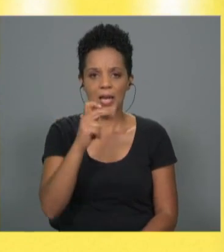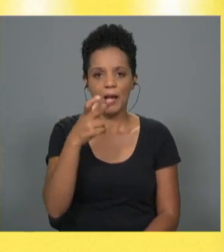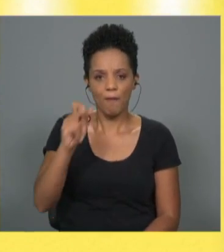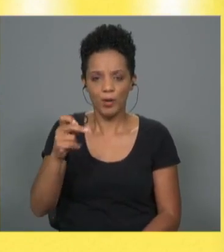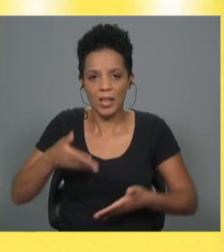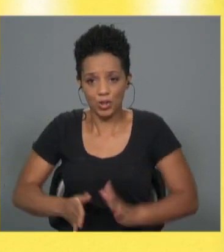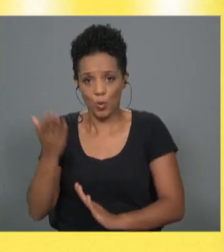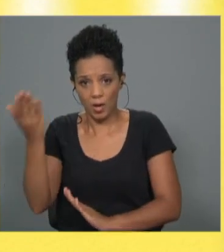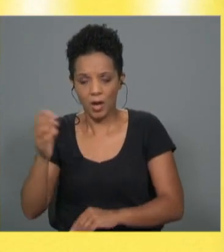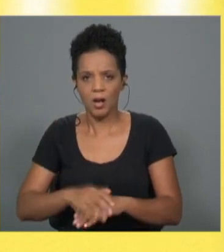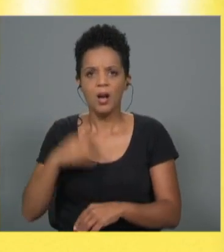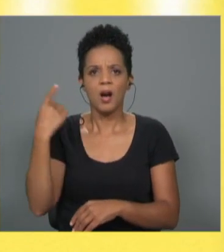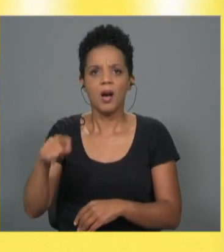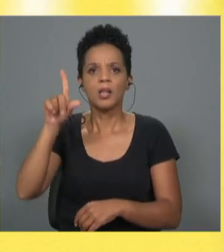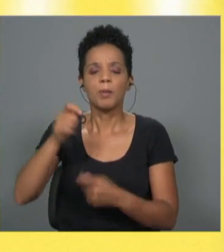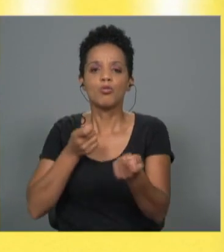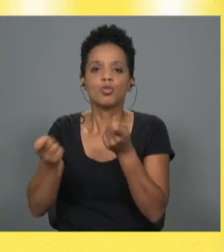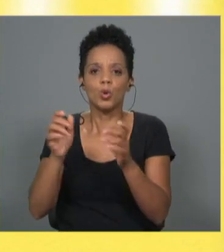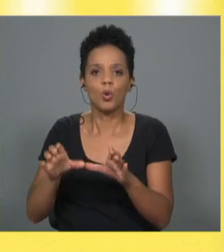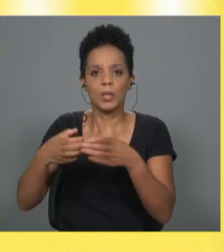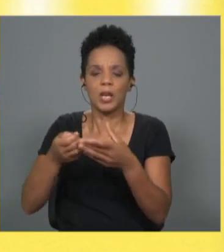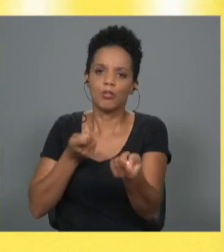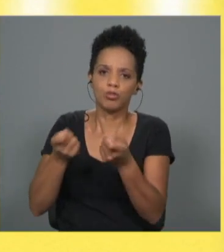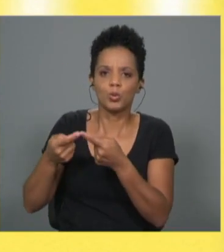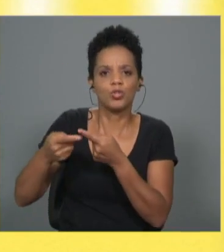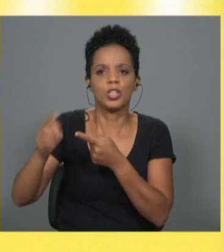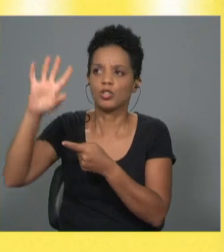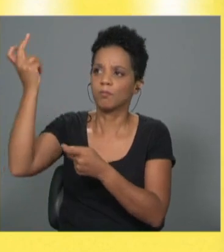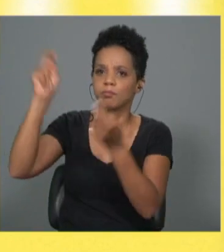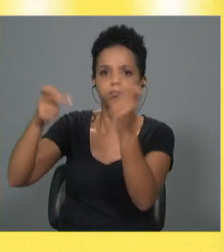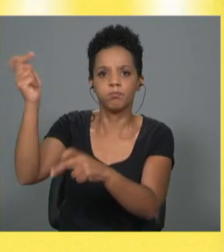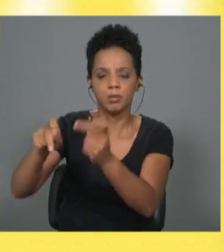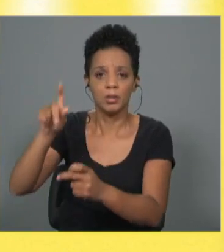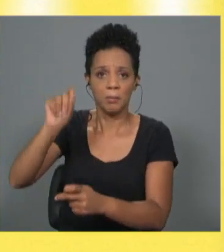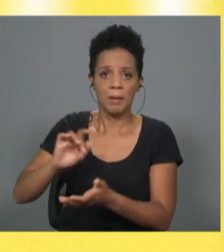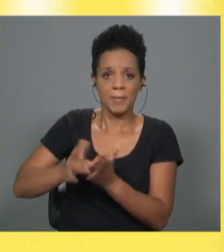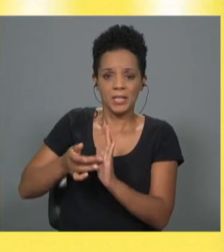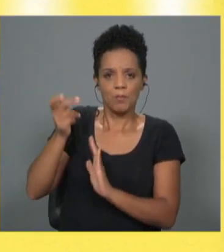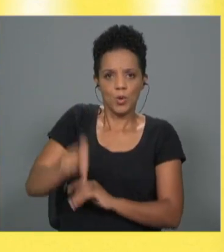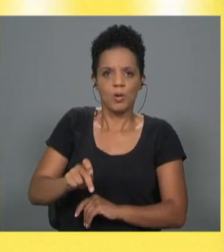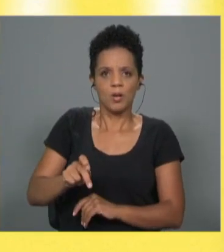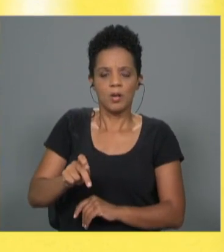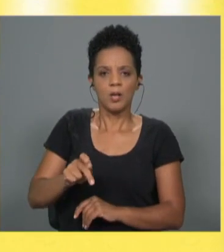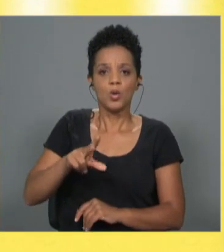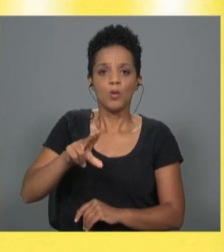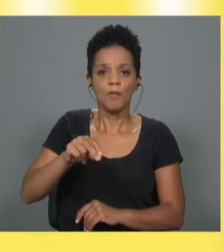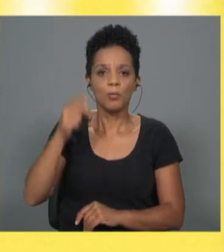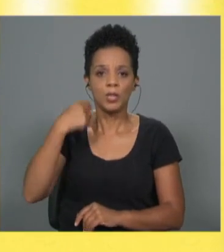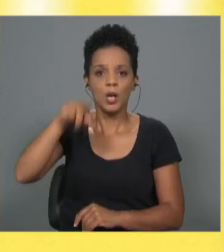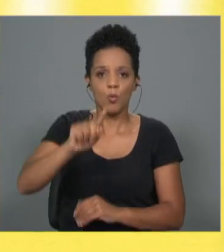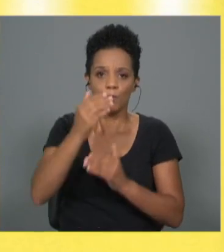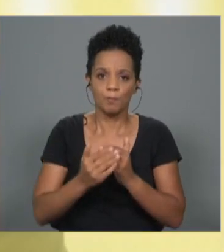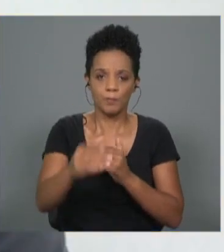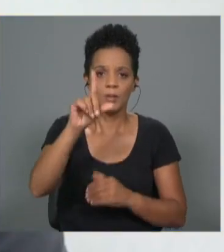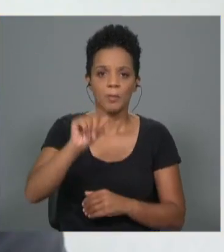preparado, temos um gestor da comunidade que organiza eventos todos os dias, isto vai acontecer aqui no Brasil a partir do dia 1 de novembro, e